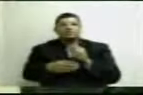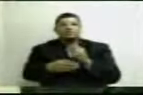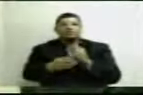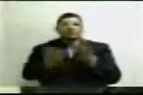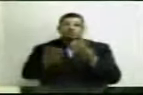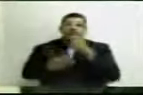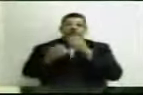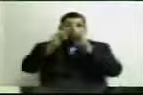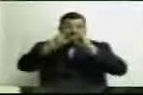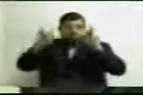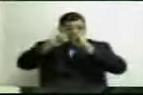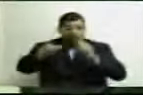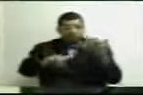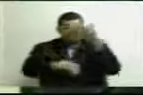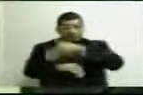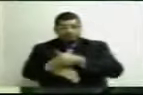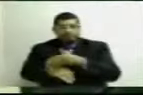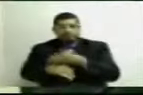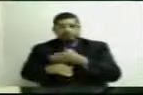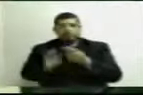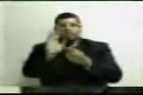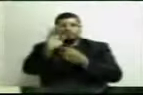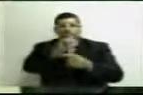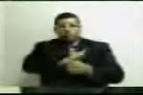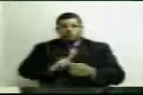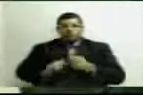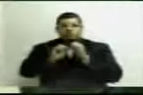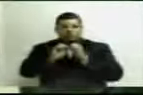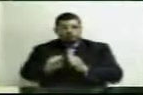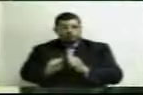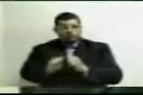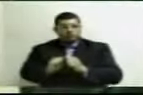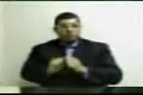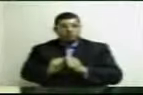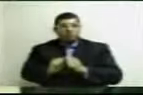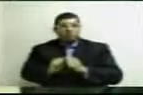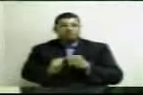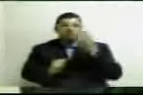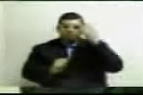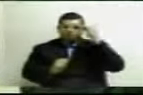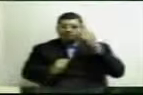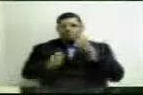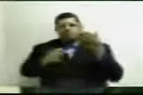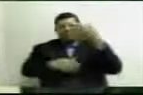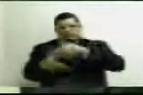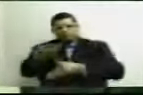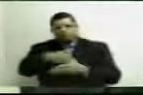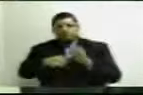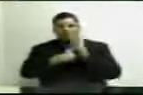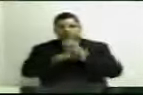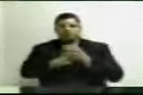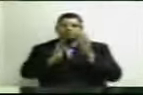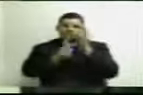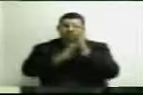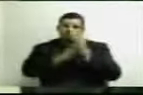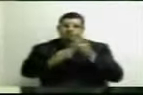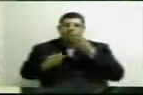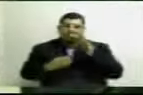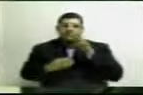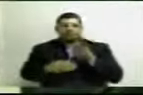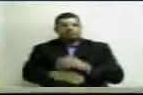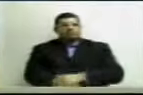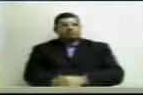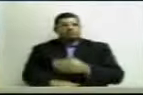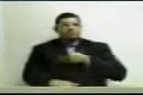e que essas informações cheguem à mão do governador para que ele possa tomar ciência e dar um encaminhamento para esta casa. Parabéns pelo seu